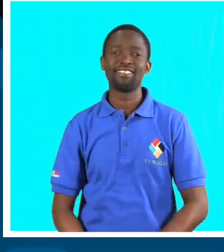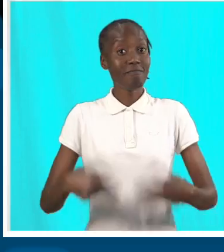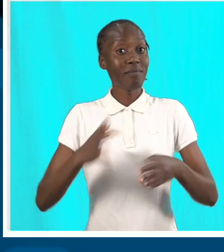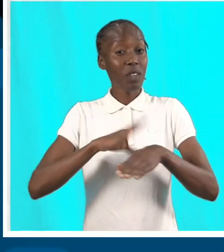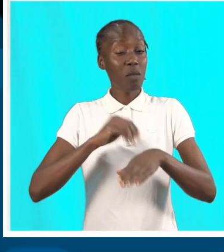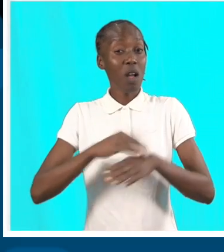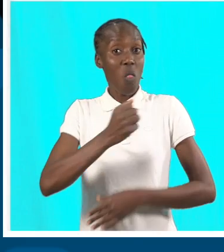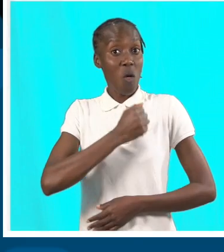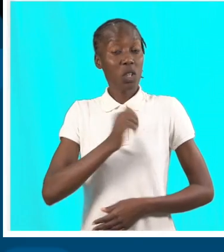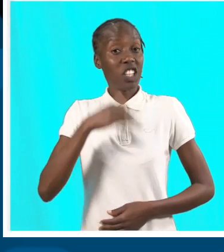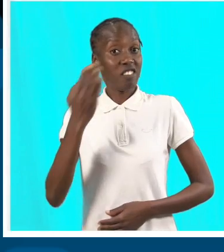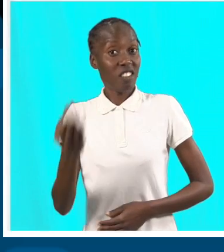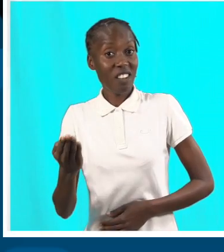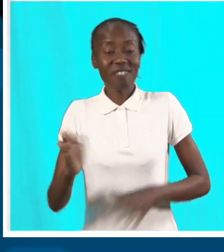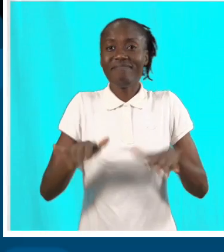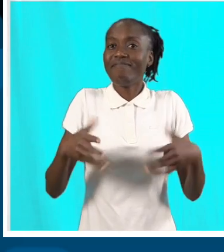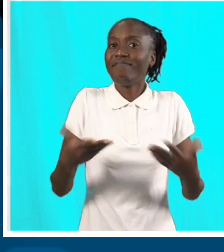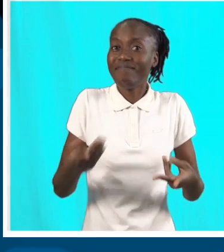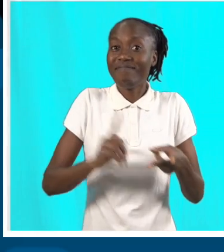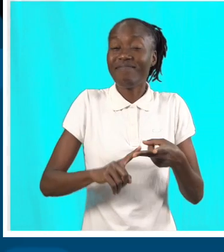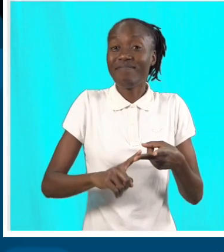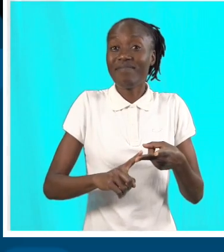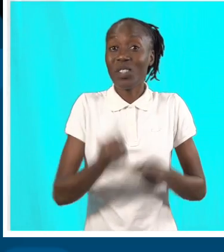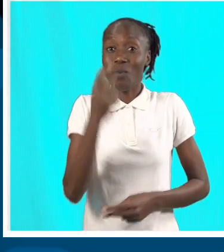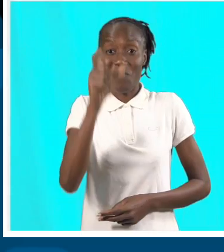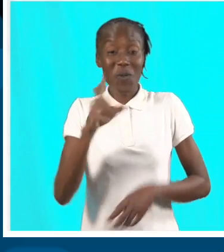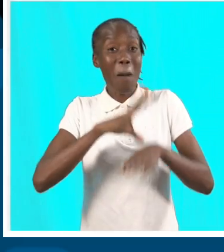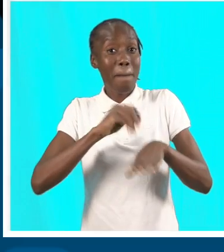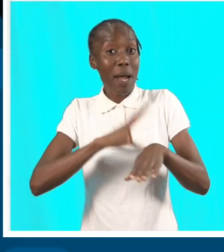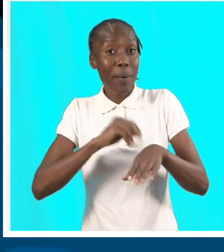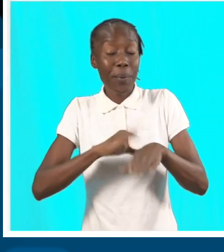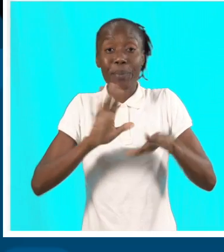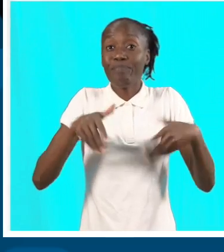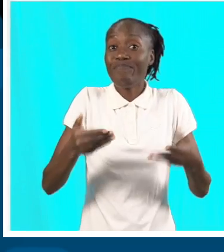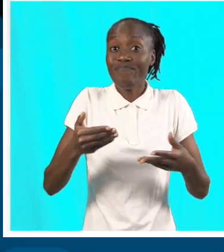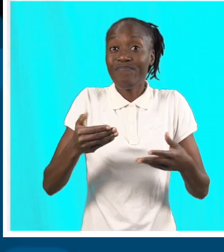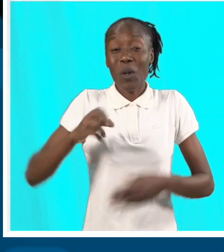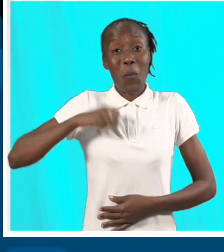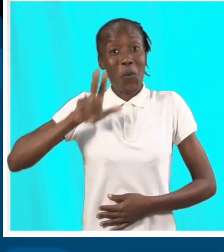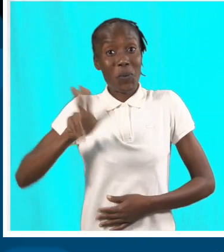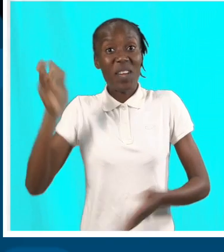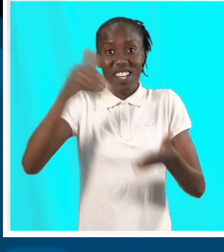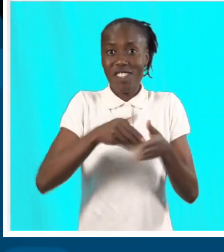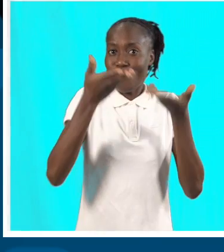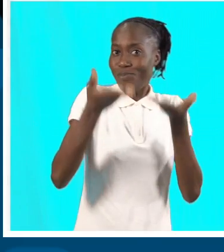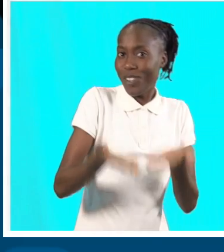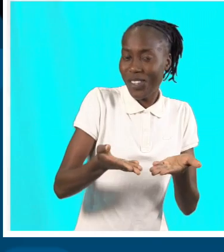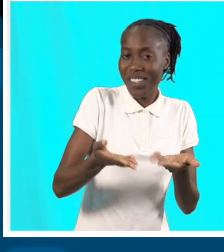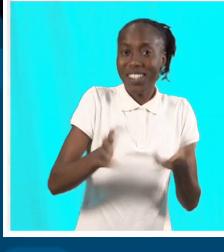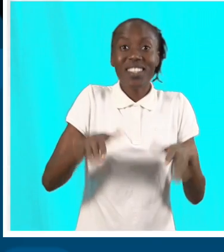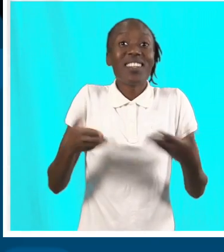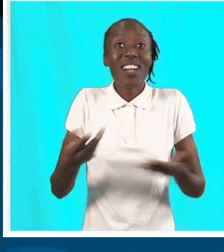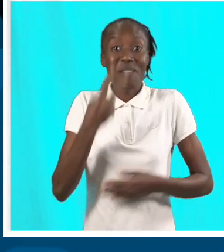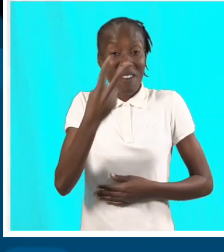Os brancos mesmo gostam dele. Até houve um branco que partiu Lisboa para aqui,